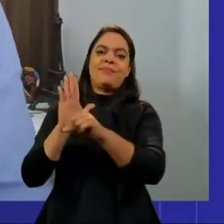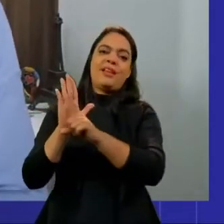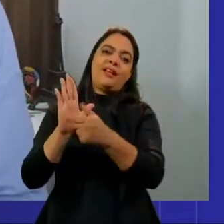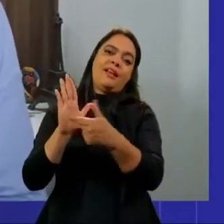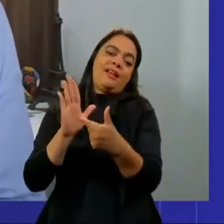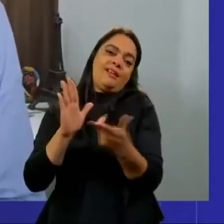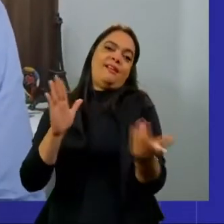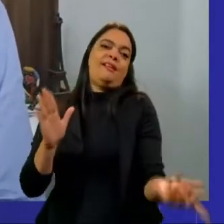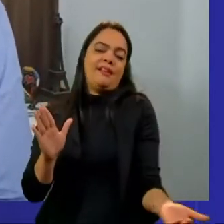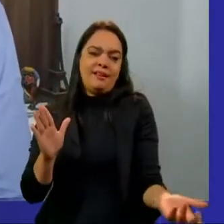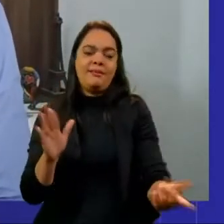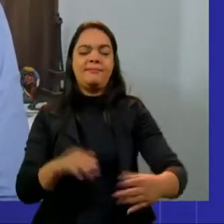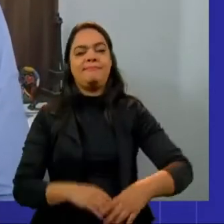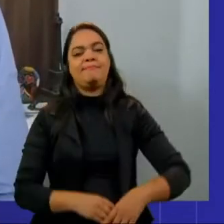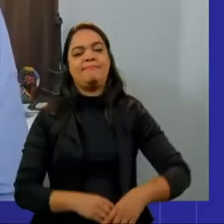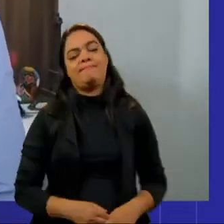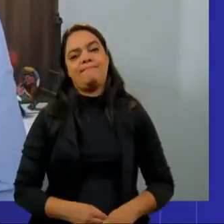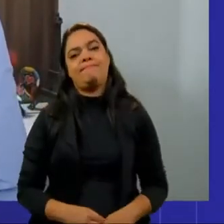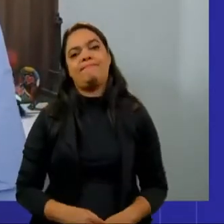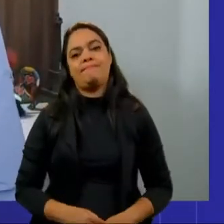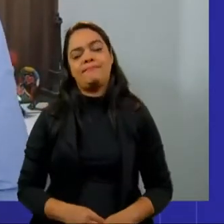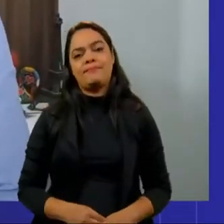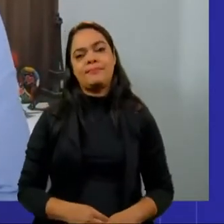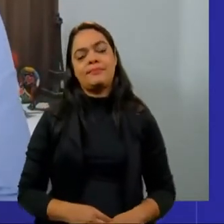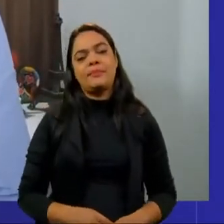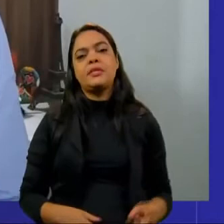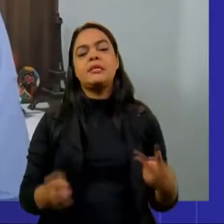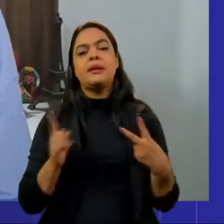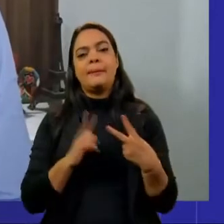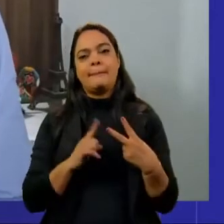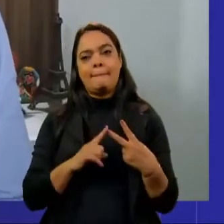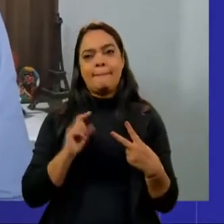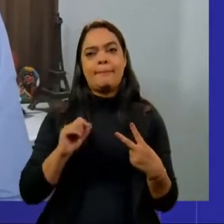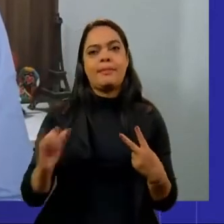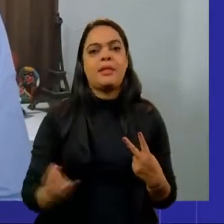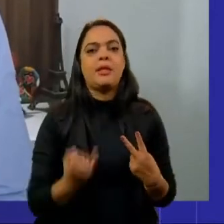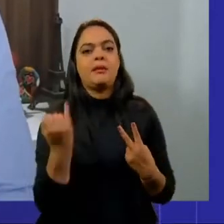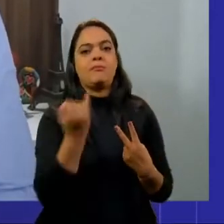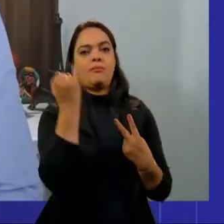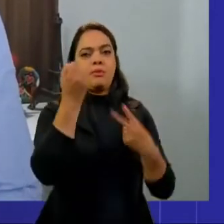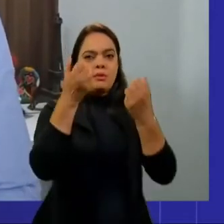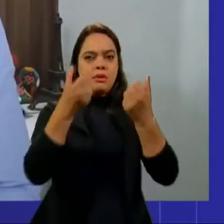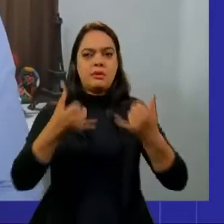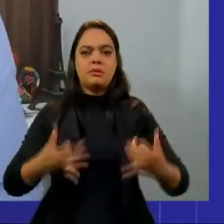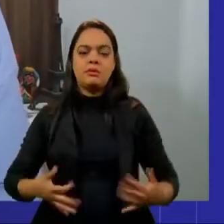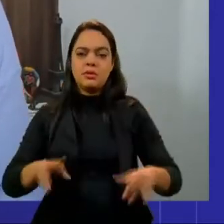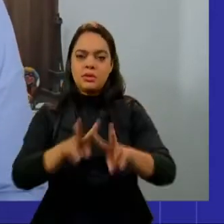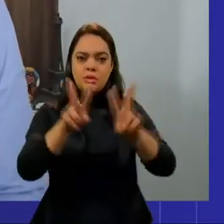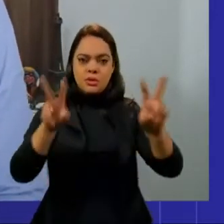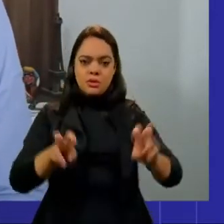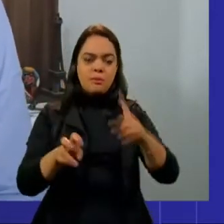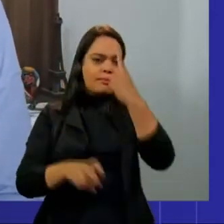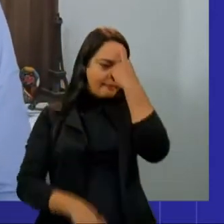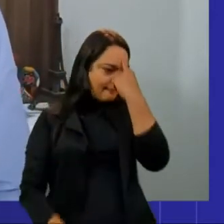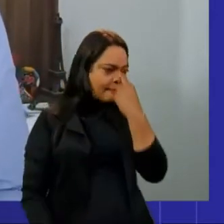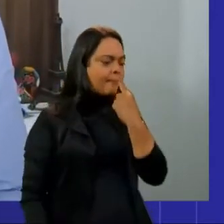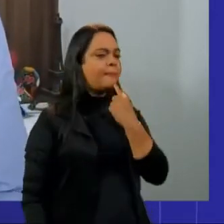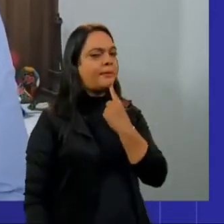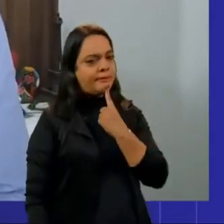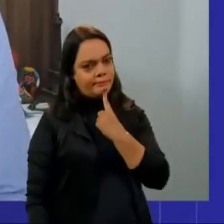nessas contratualidades. Um outro ponto que é importante a gente destacar corresponde ao perfil